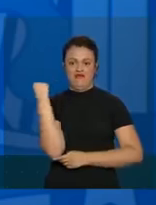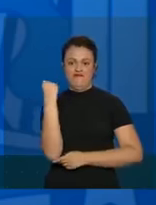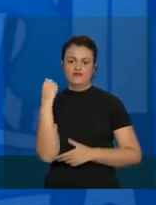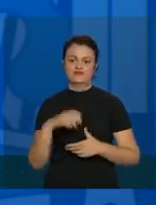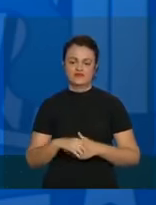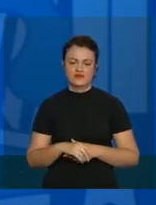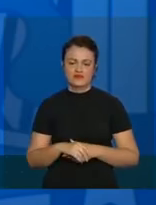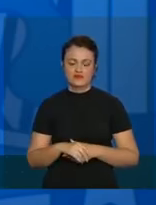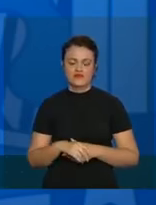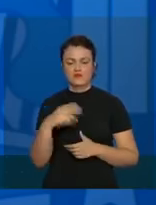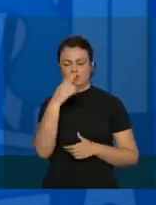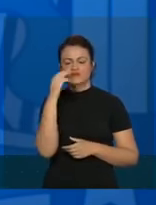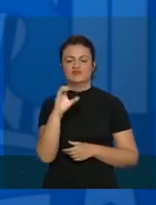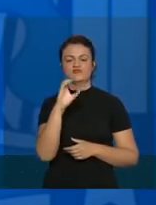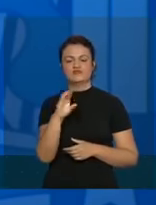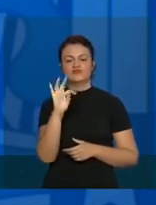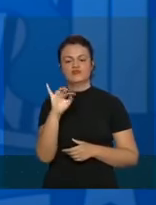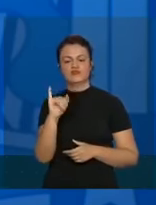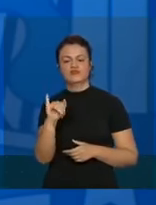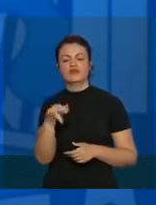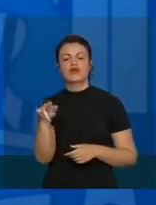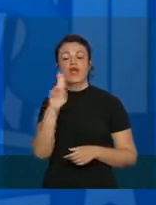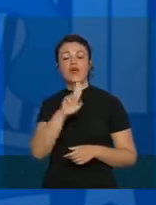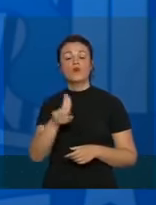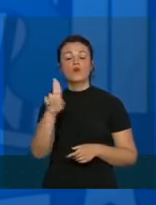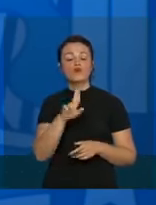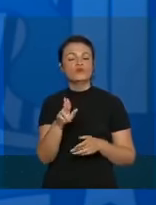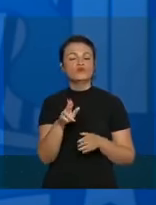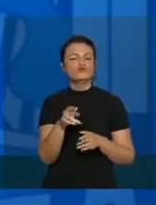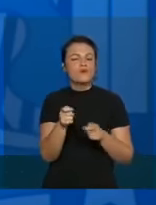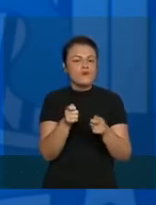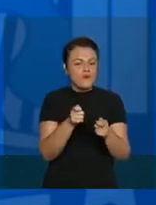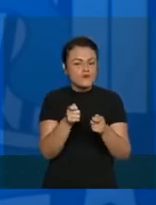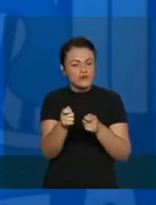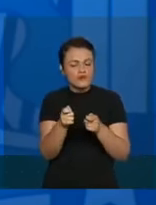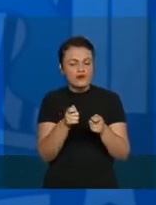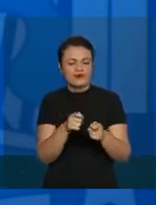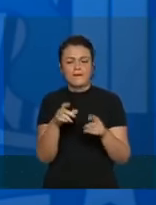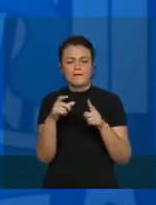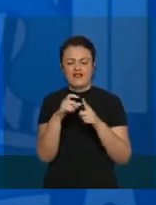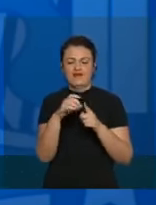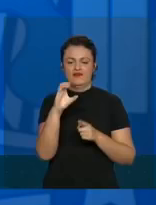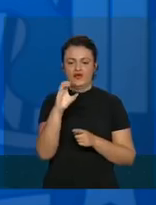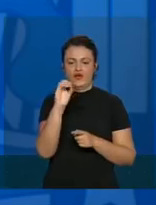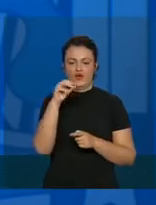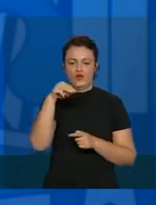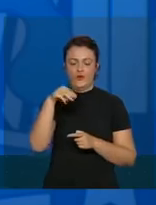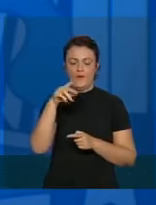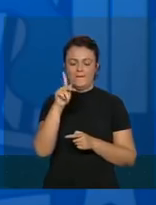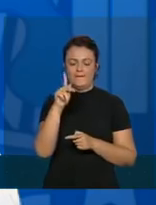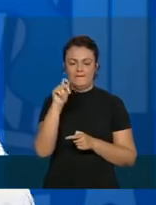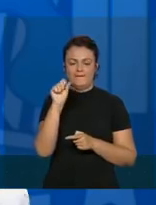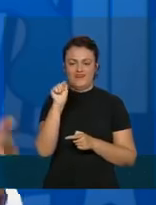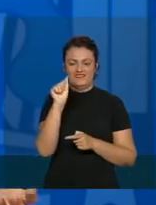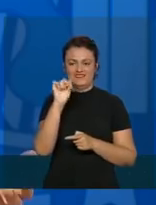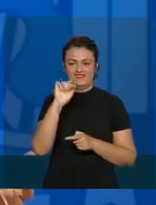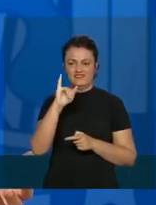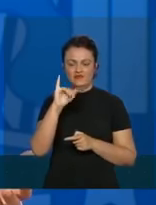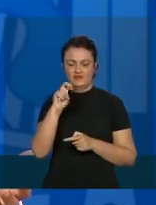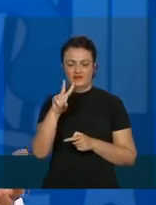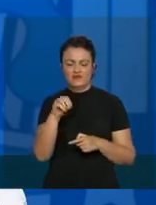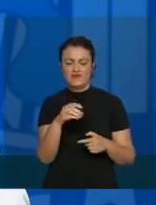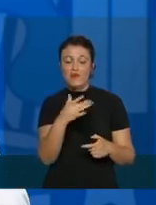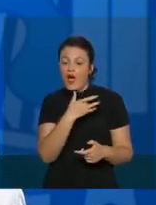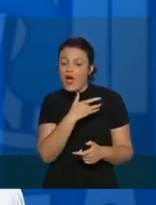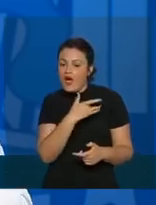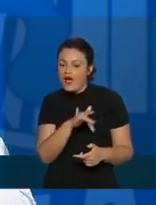O pessoal que estava no CTI. Isso aí chama uso compassivo. Compassivo. A palavra compassivo vem de compaixão. Eu não tenho nada que